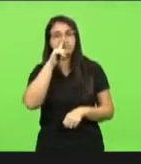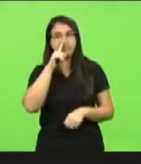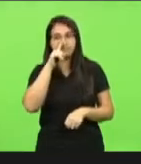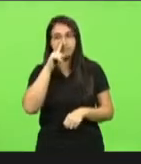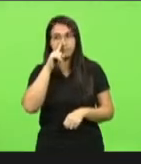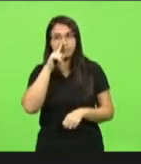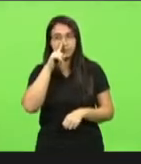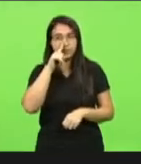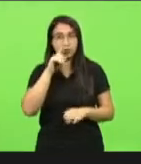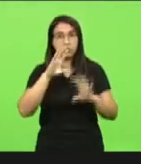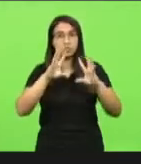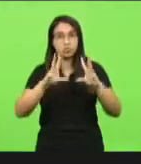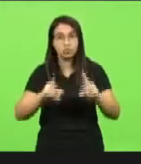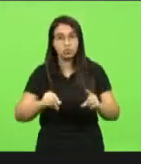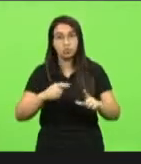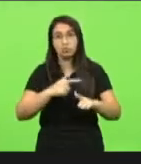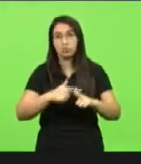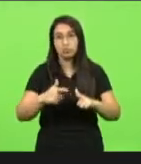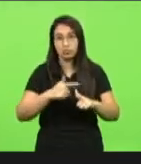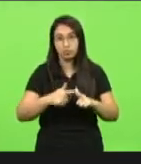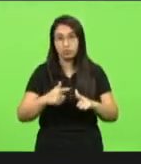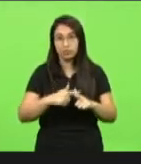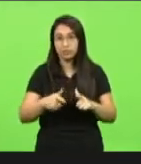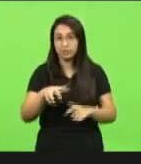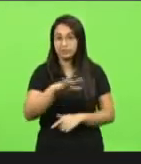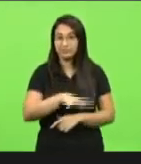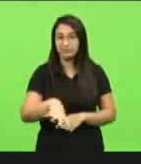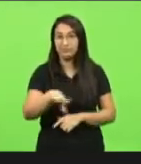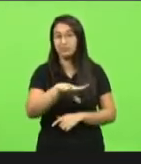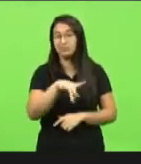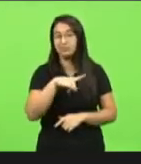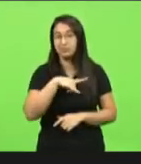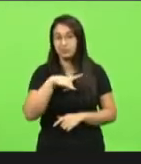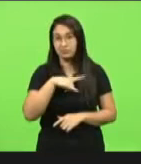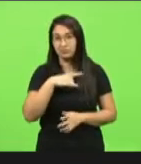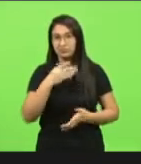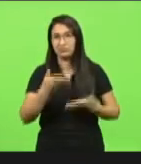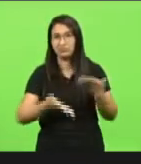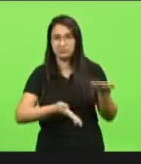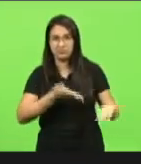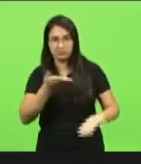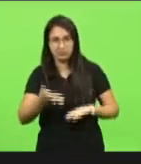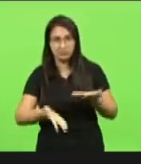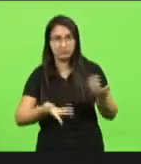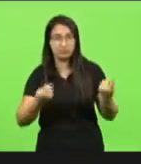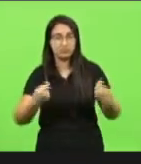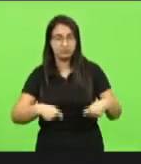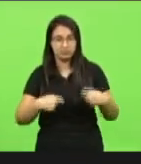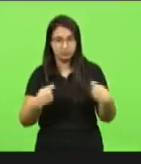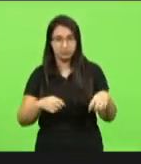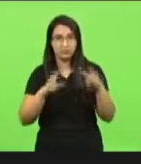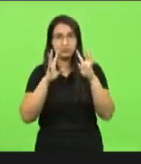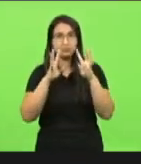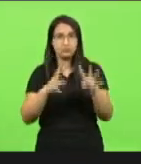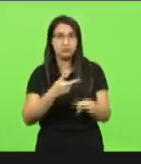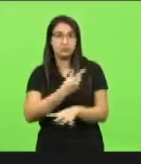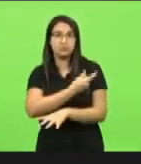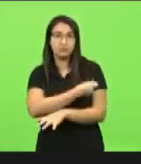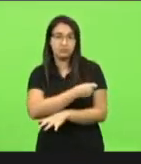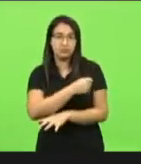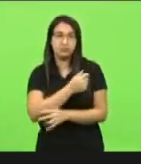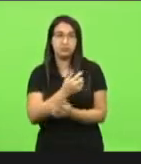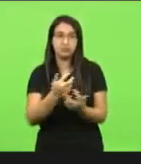geram no entorno desde da os cuidados tem que ser repetido com ela ali vacinação enfim tudo